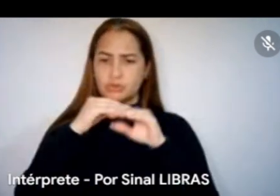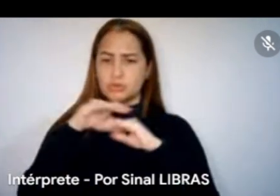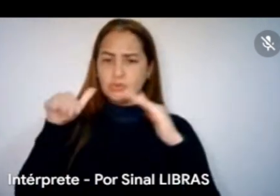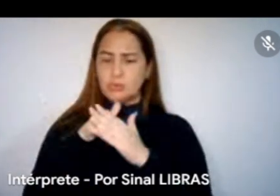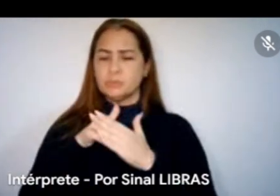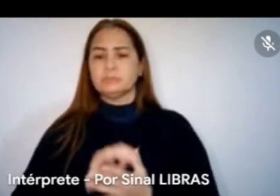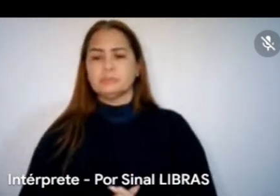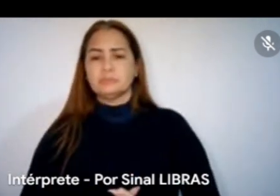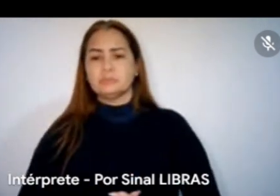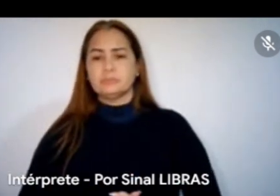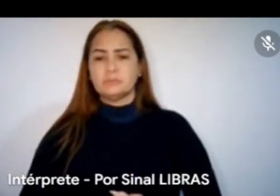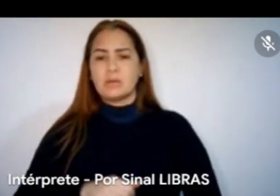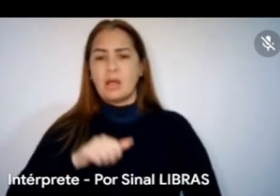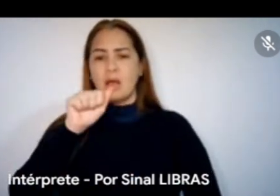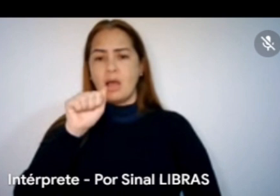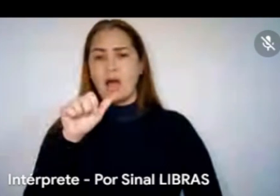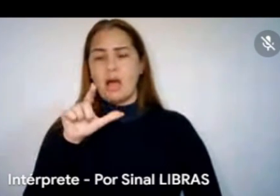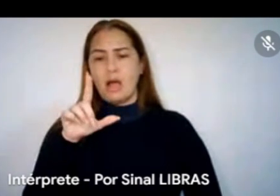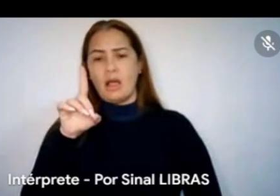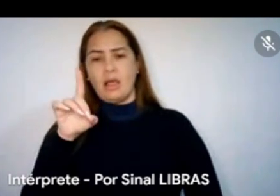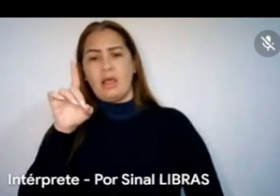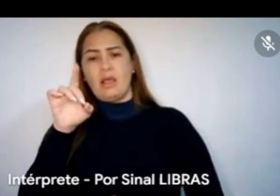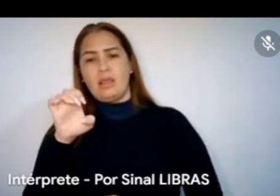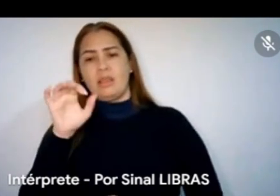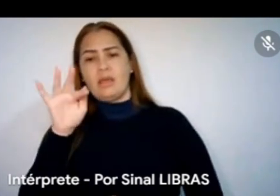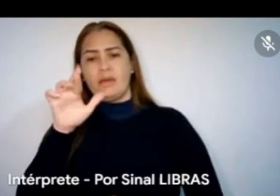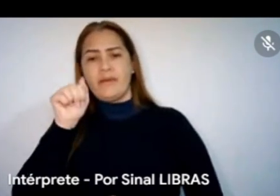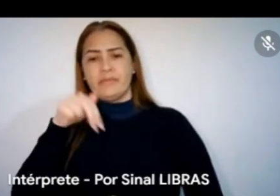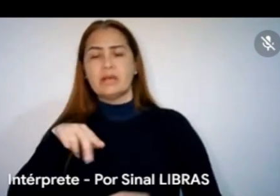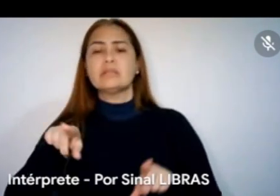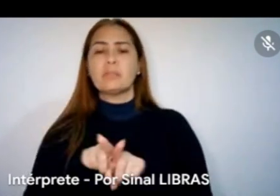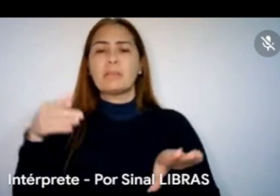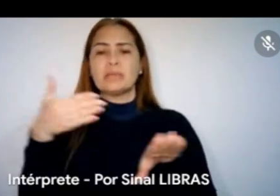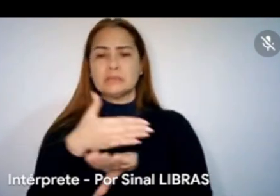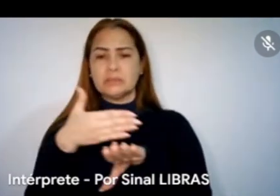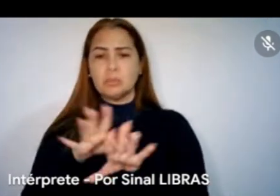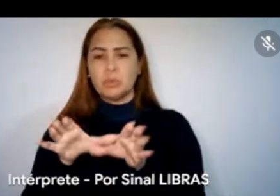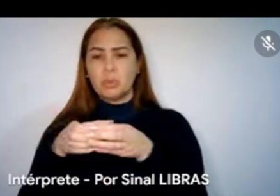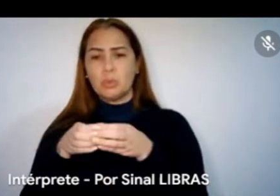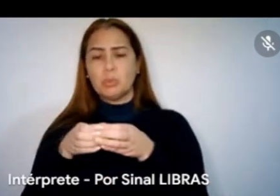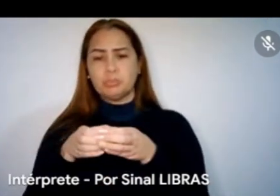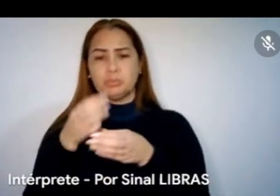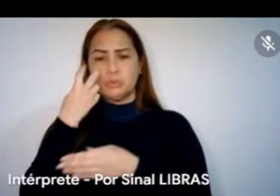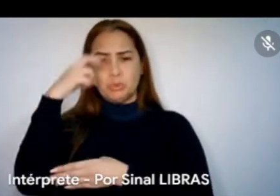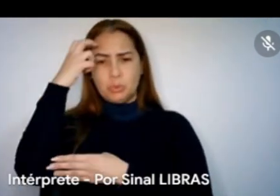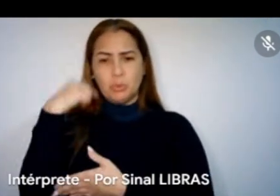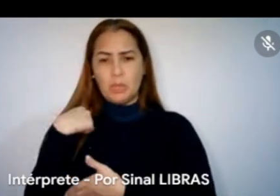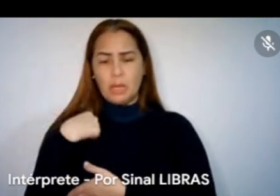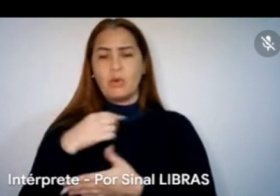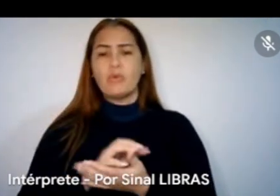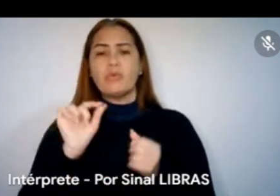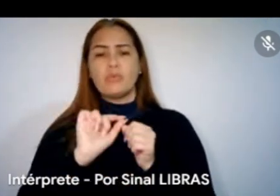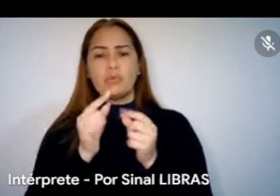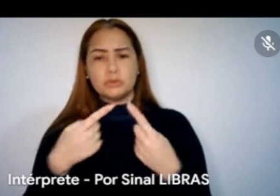Me chamo Aldefran Lobato, também faço cultura, sou produtor musical, tenho o meu projeto também como cantor,